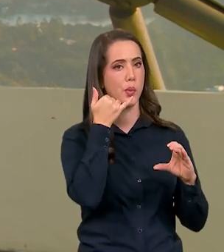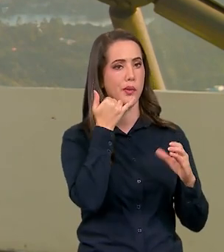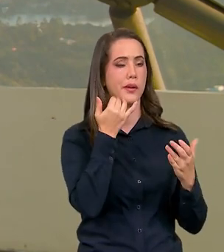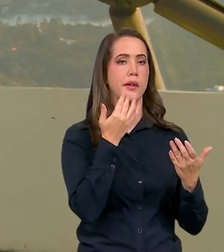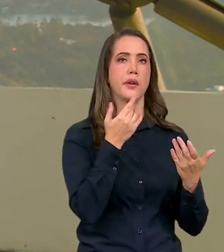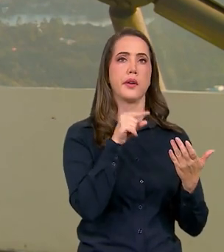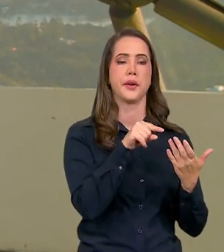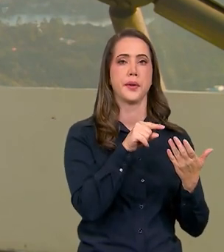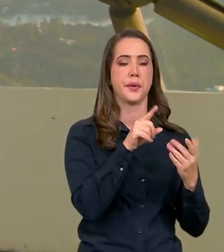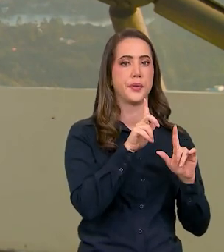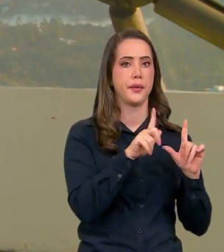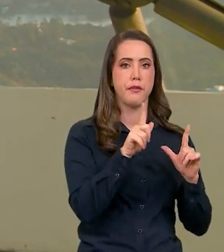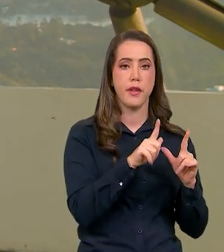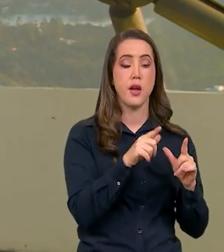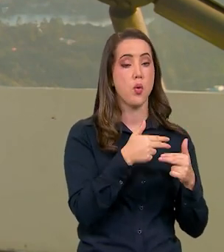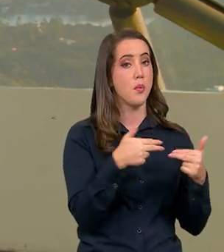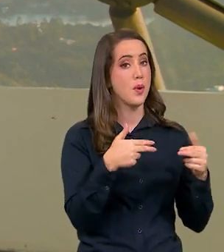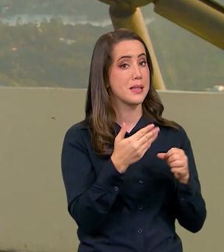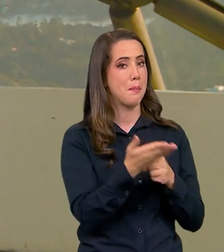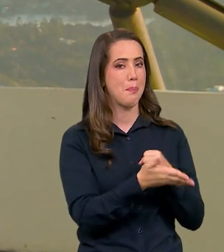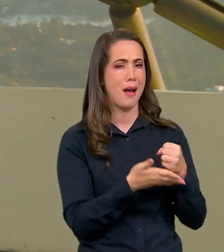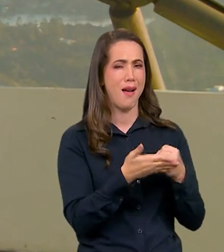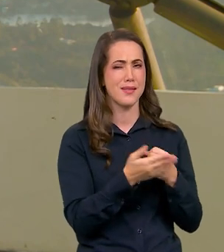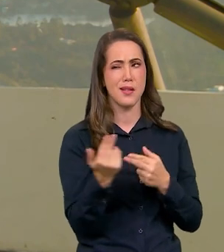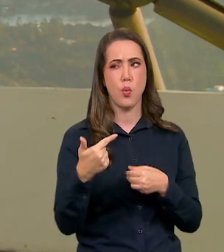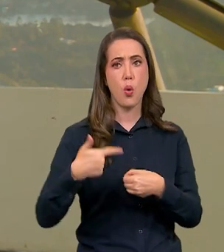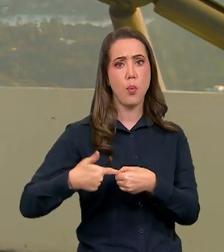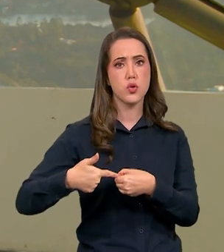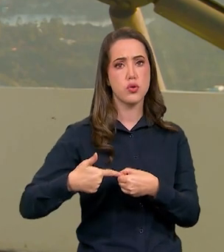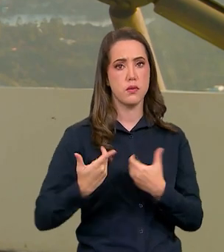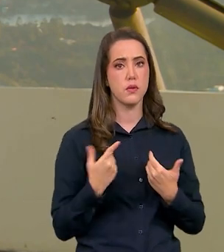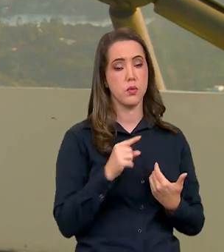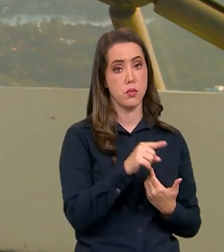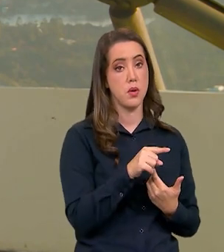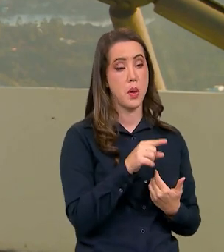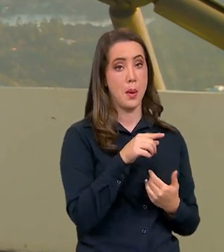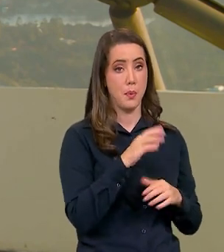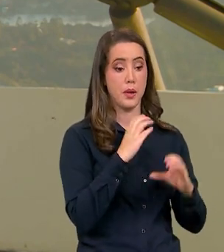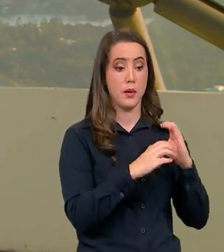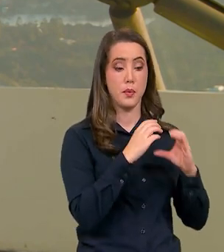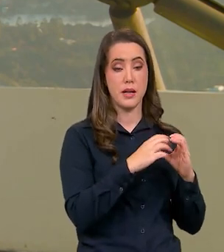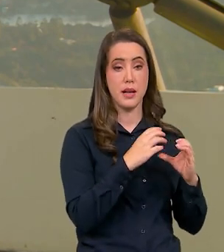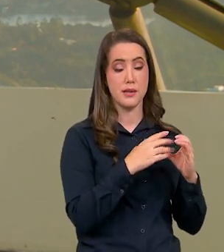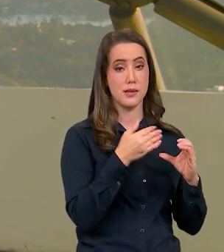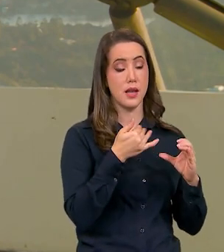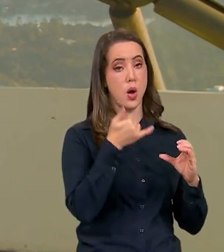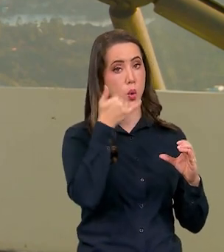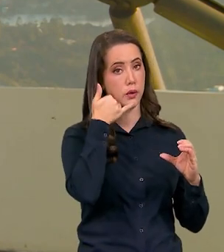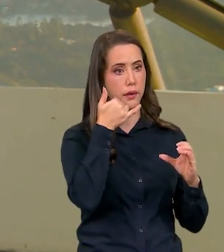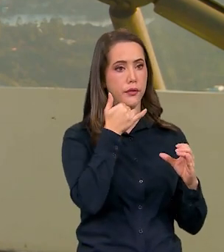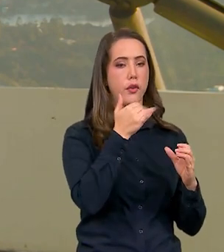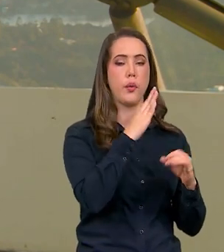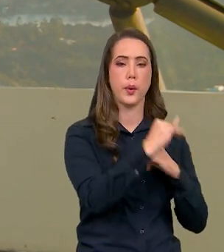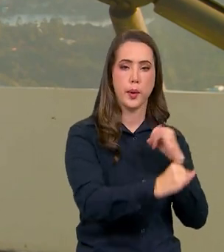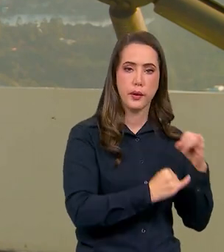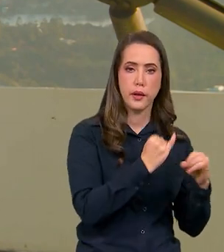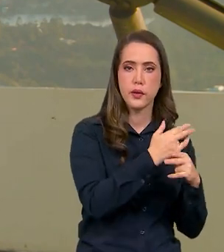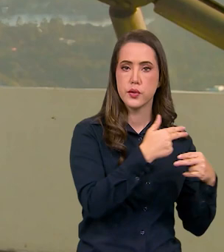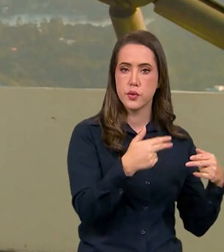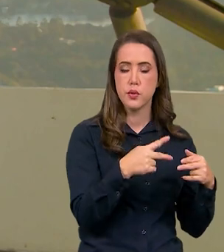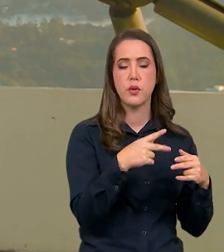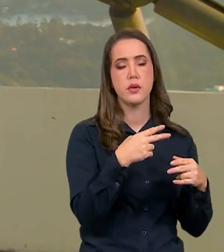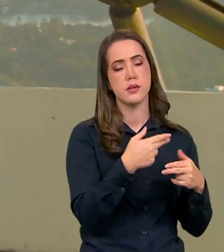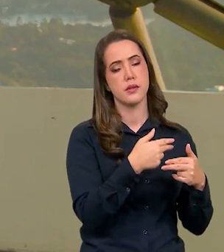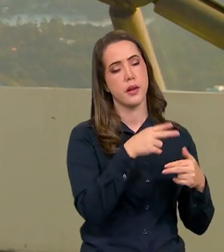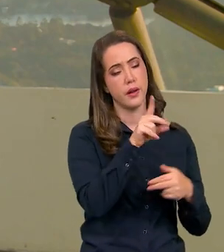combustível enfim então isso é um item essencial na vida das pessoas e é muito importante que o governo enxergue dessa